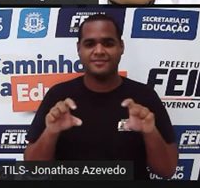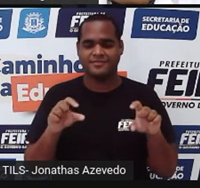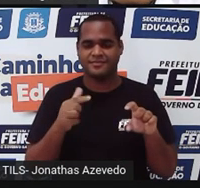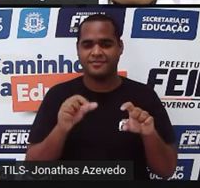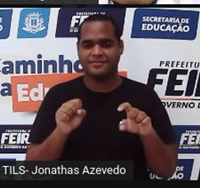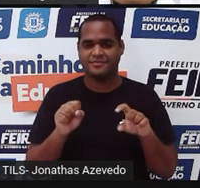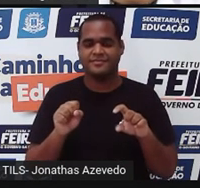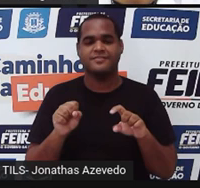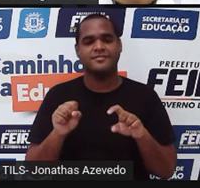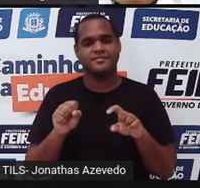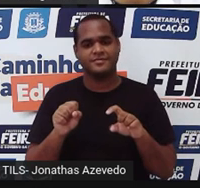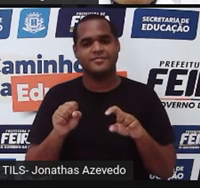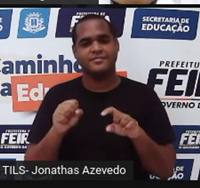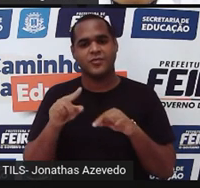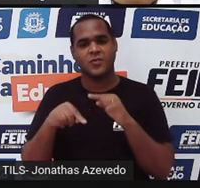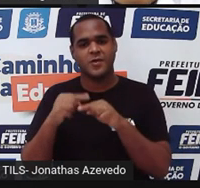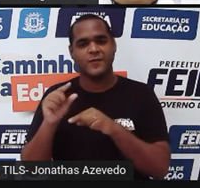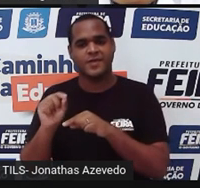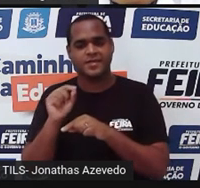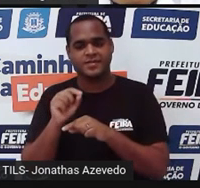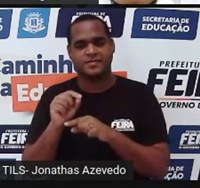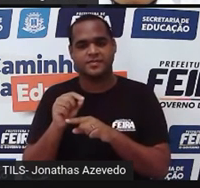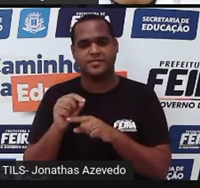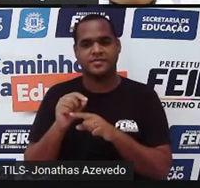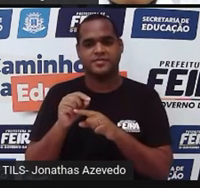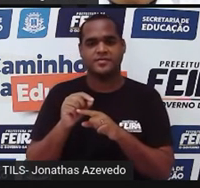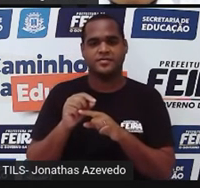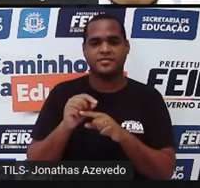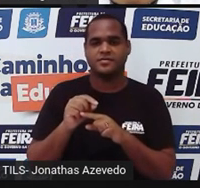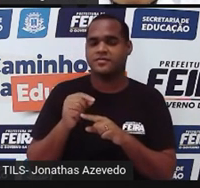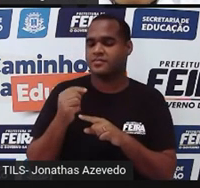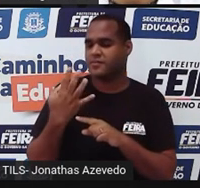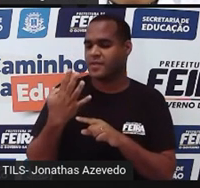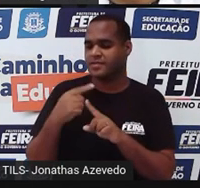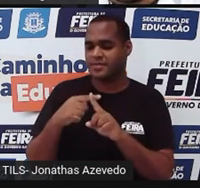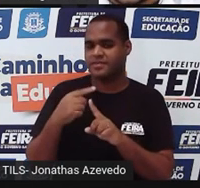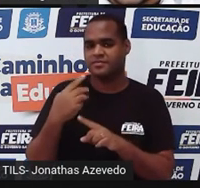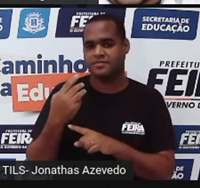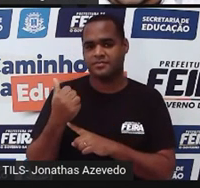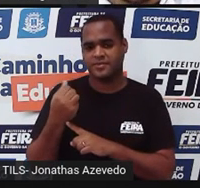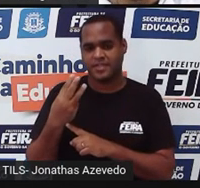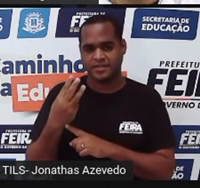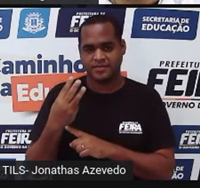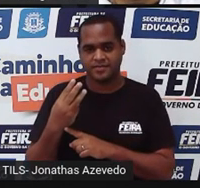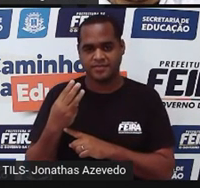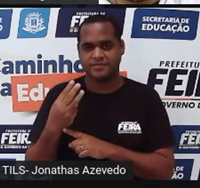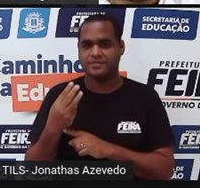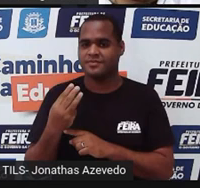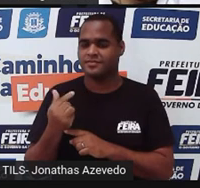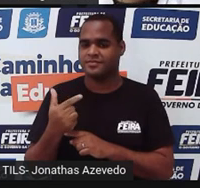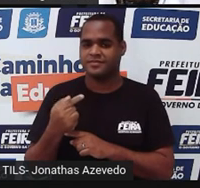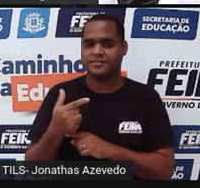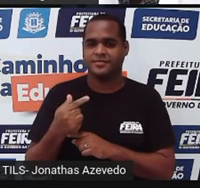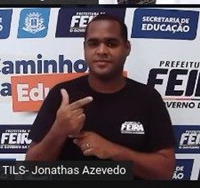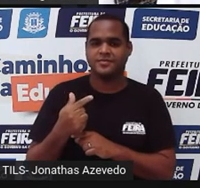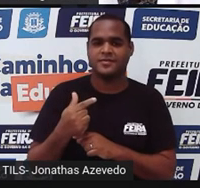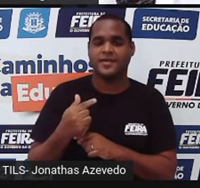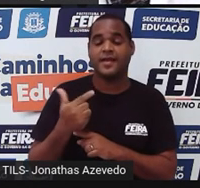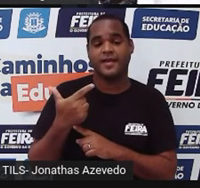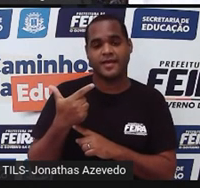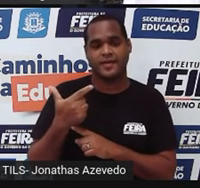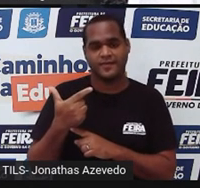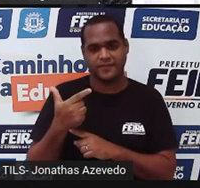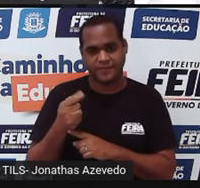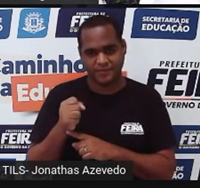depois a gente vai fazer ali logo em ordem 4 mais 13 vai dar 17 então vai ficar 28